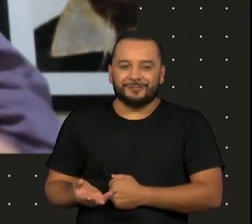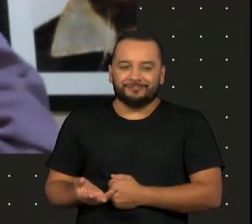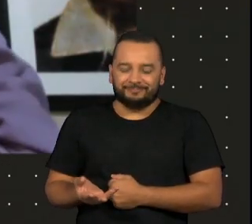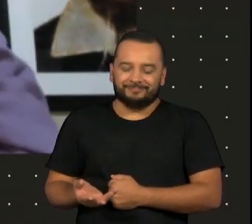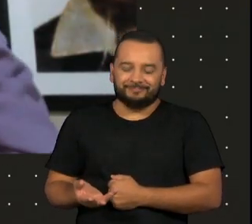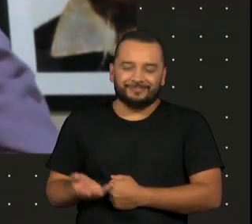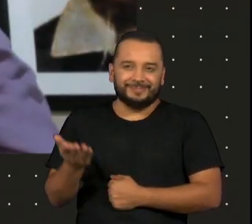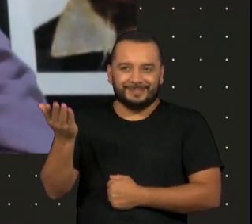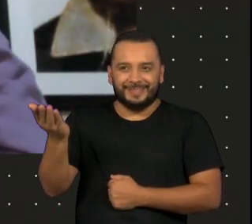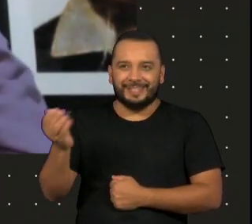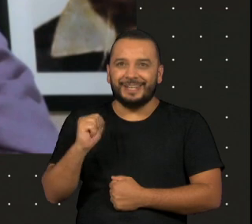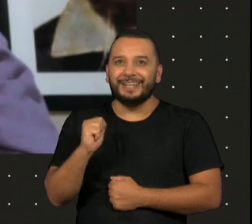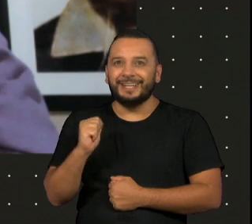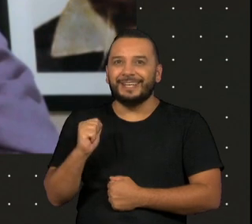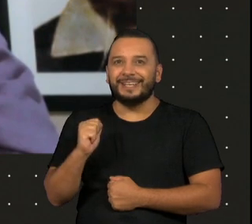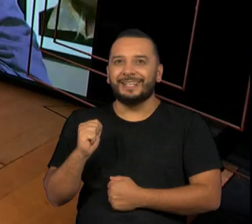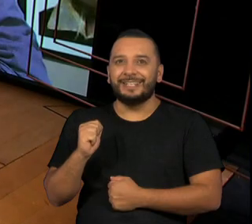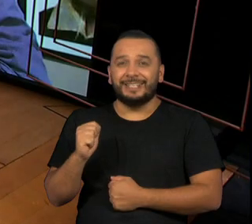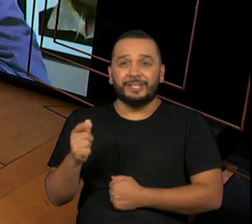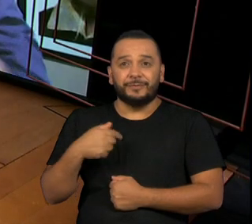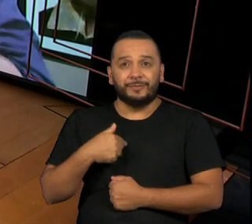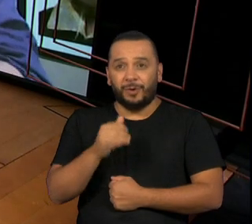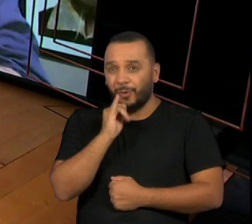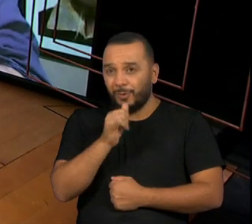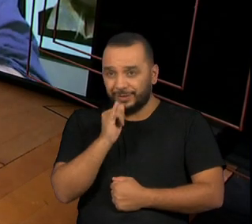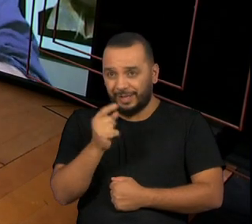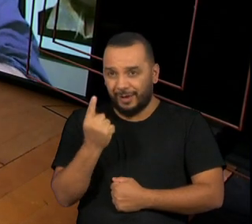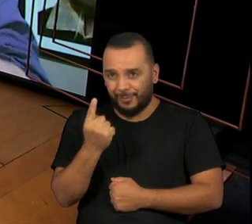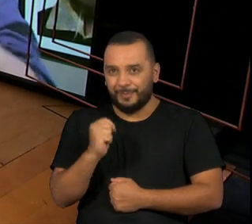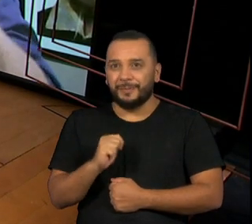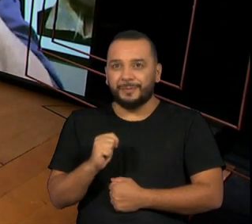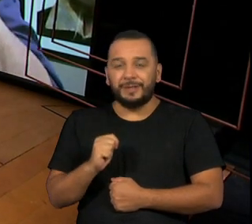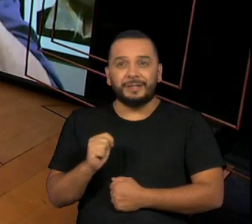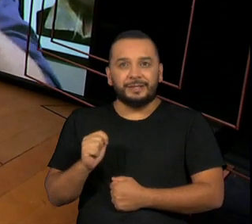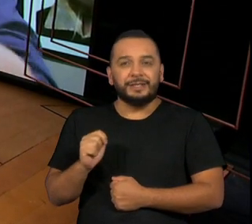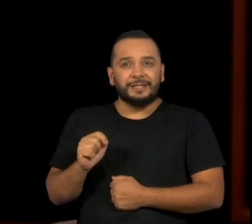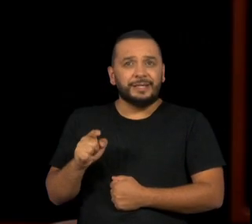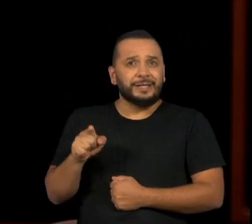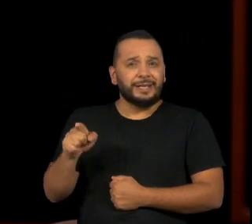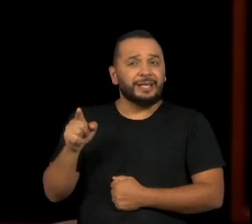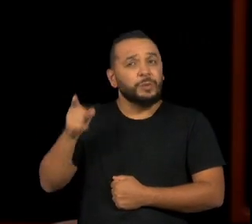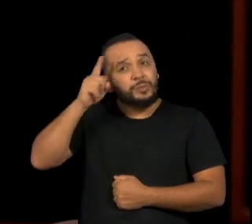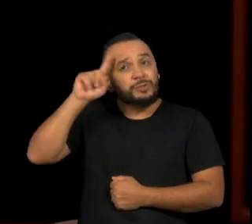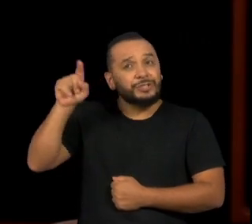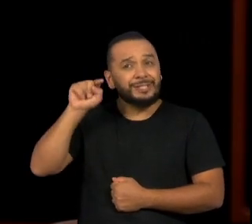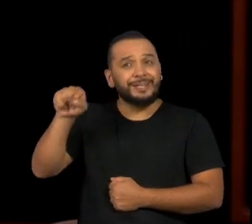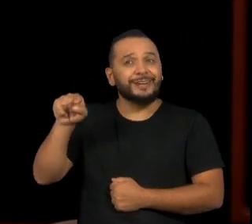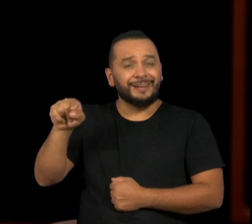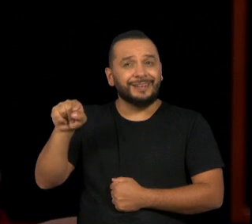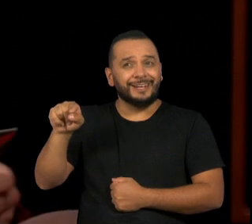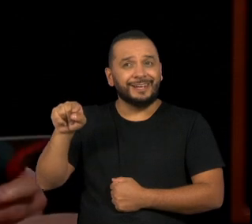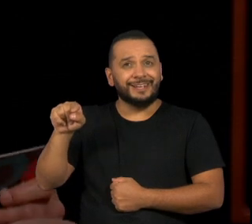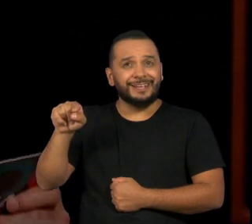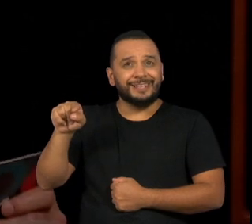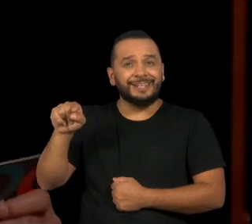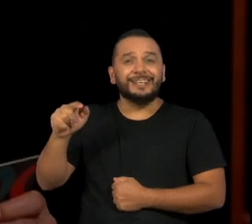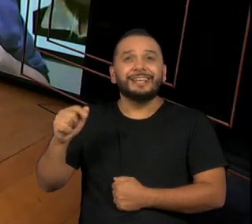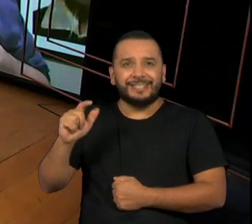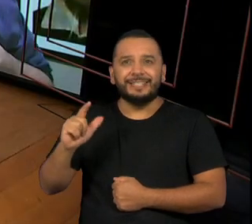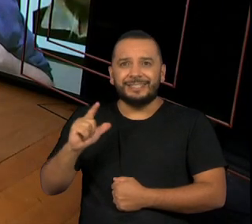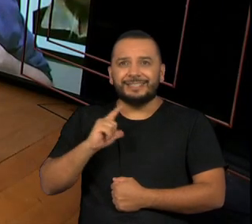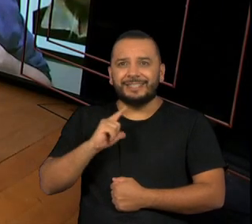Ele não contou, mas vou contar mais uma aí. Sabe por ele fez o Diana, né? Ele estava fazendo, ele teve um negócio, teve um pneu